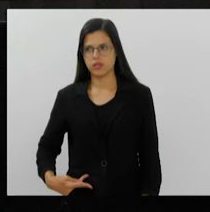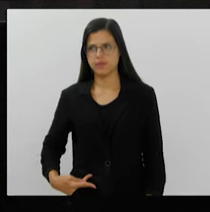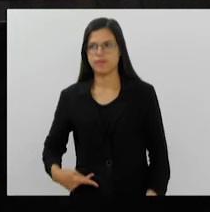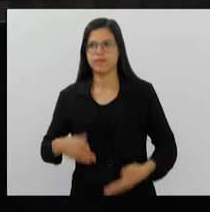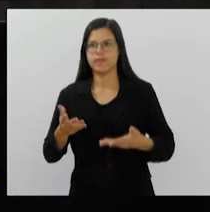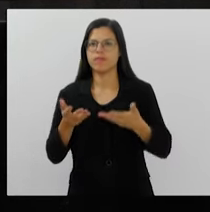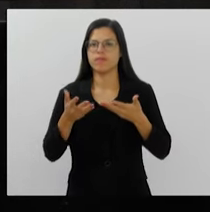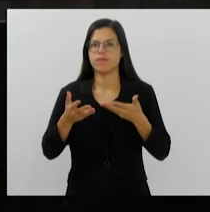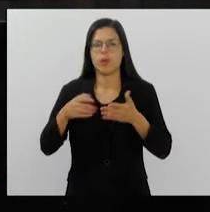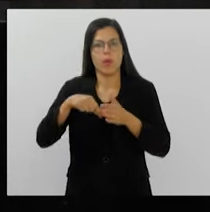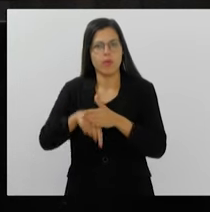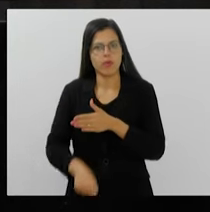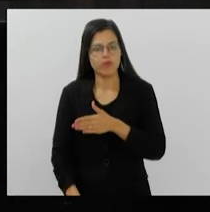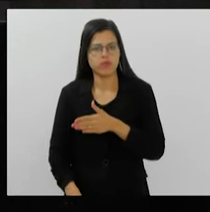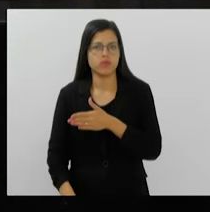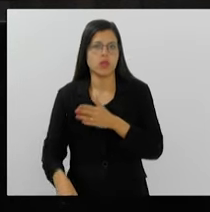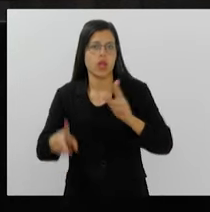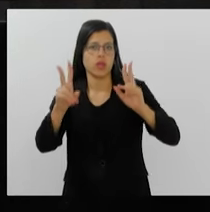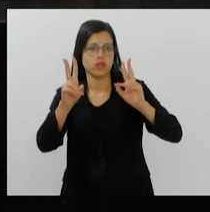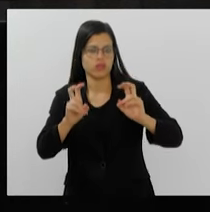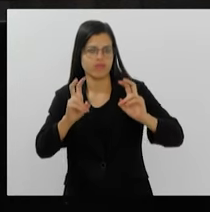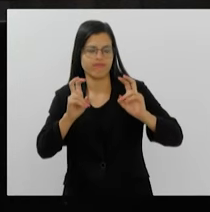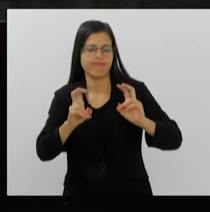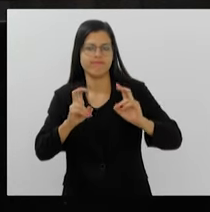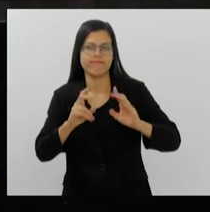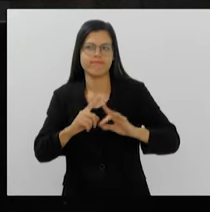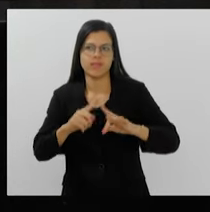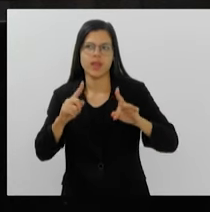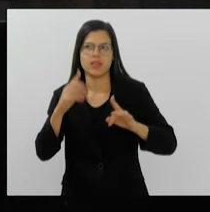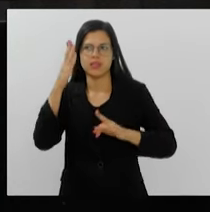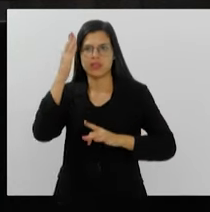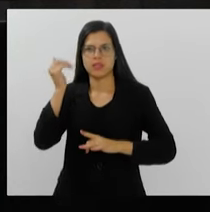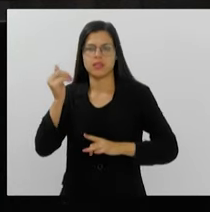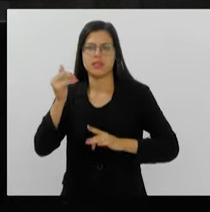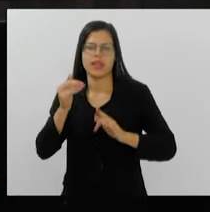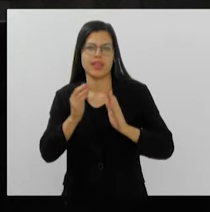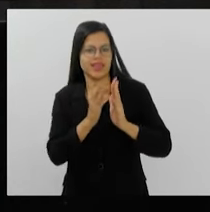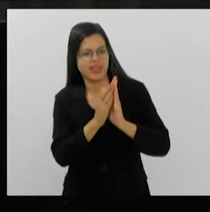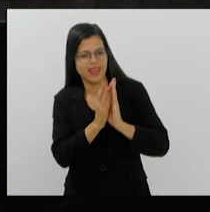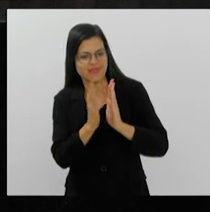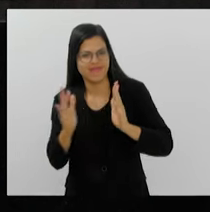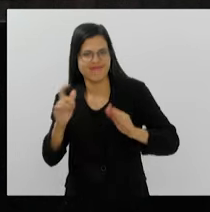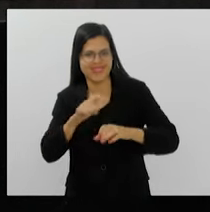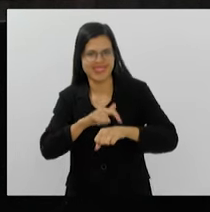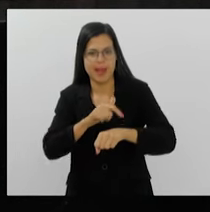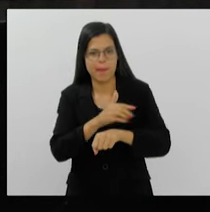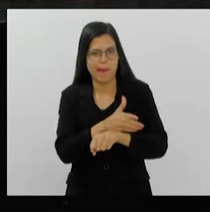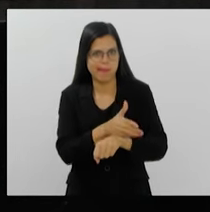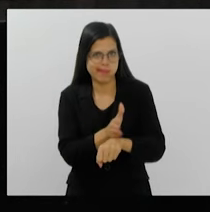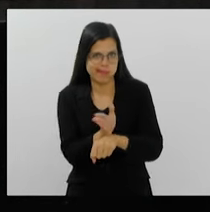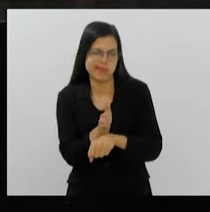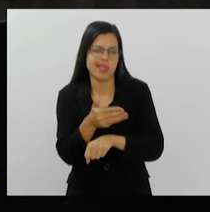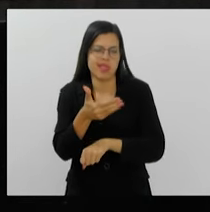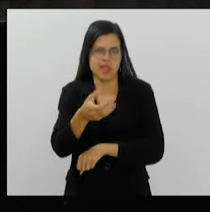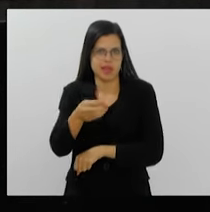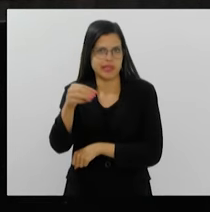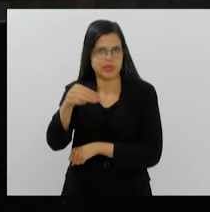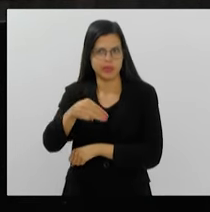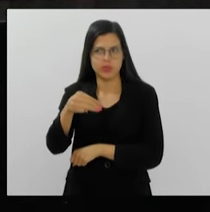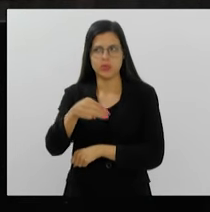gostaria de aprofundar mais esse assunto, mas também sei que passei já dos meus dez minutos,